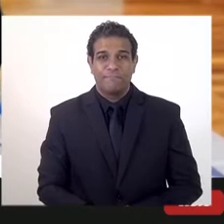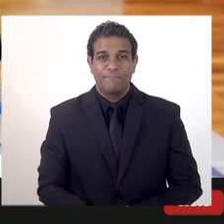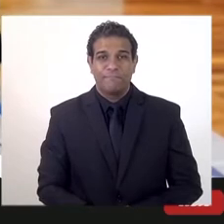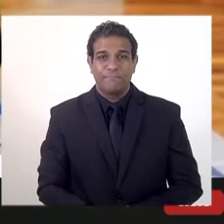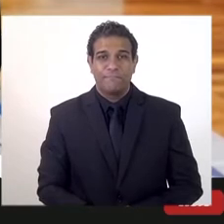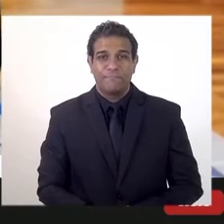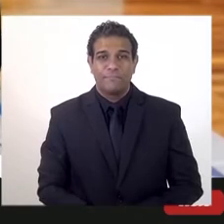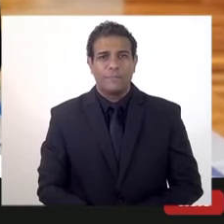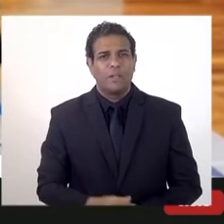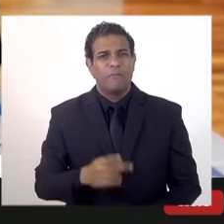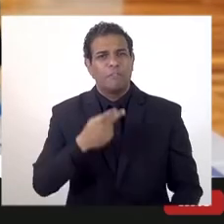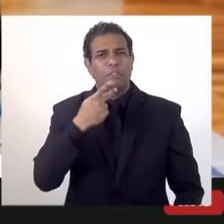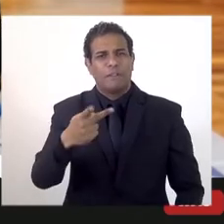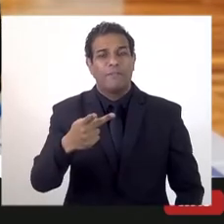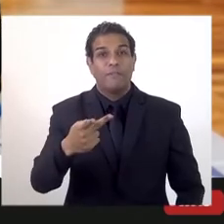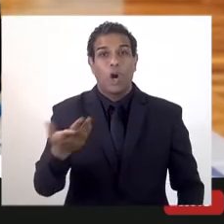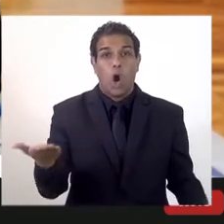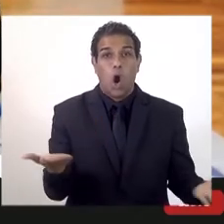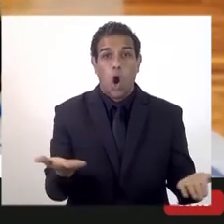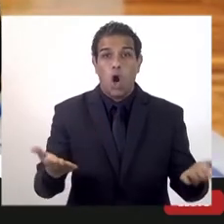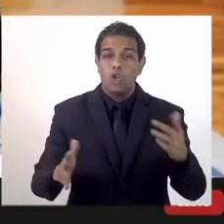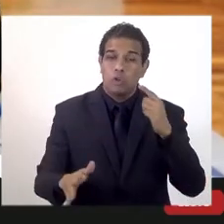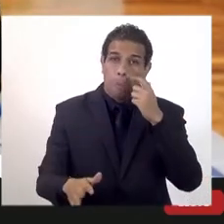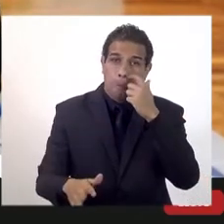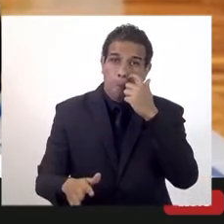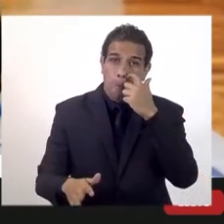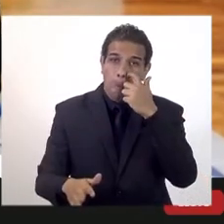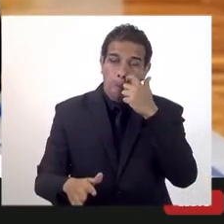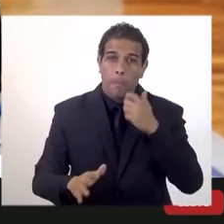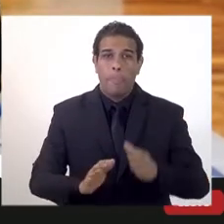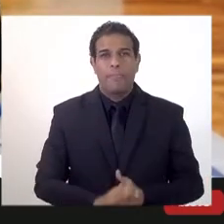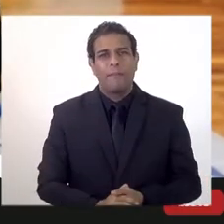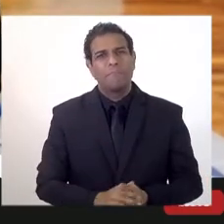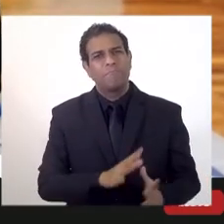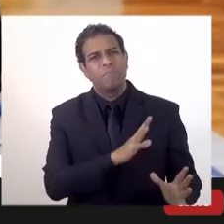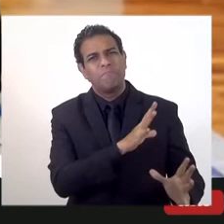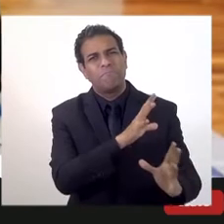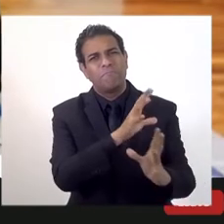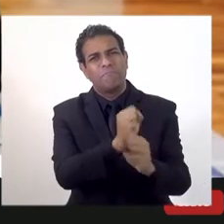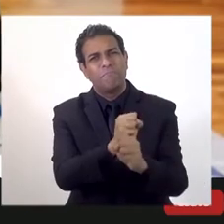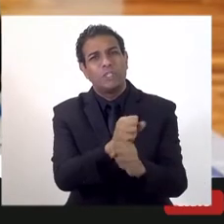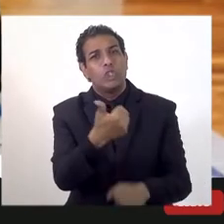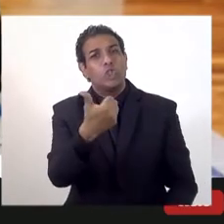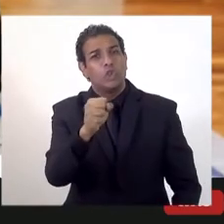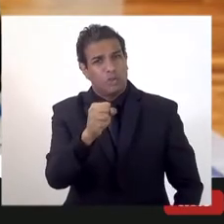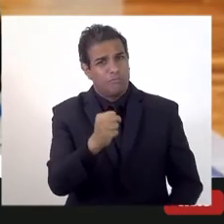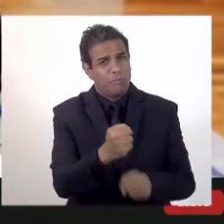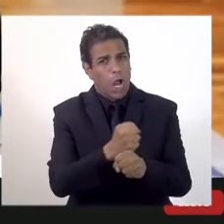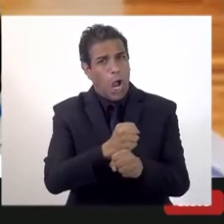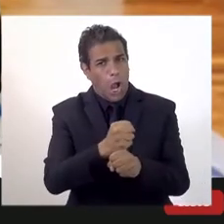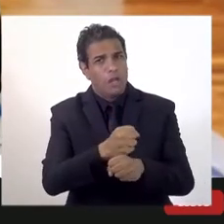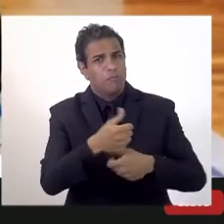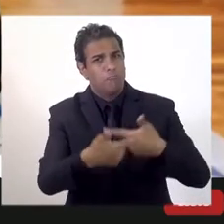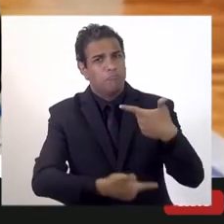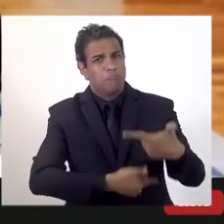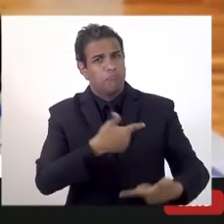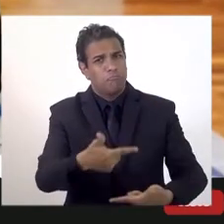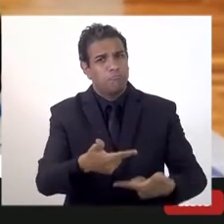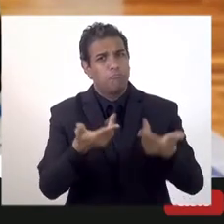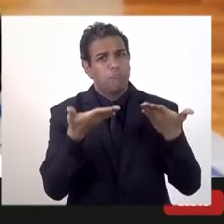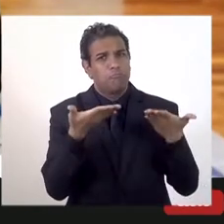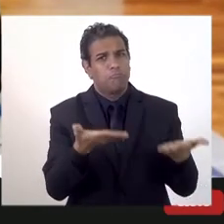Como eu disse, estamos hoje, estamos completando os 18 anos, e lá,